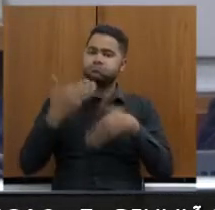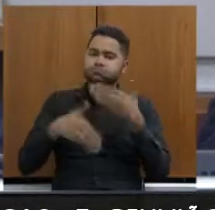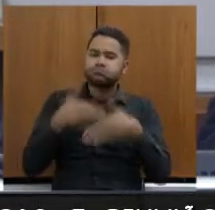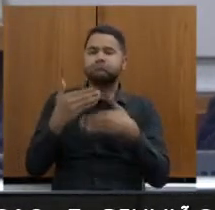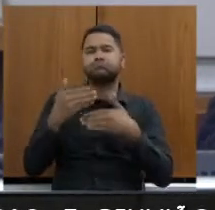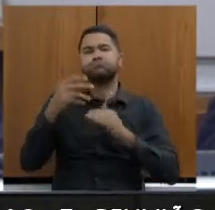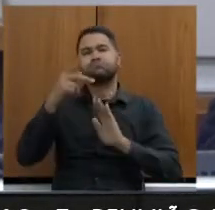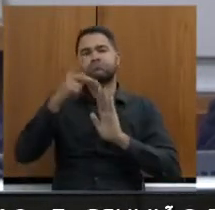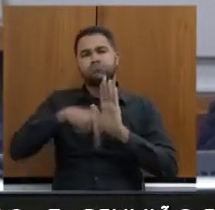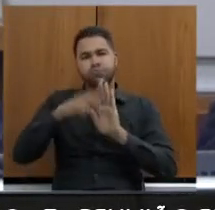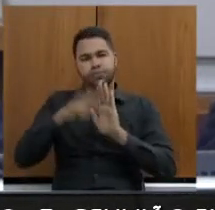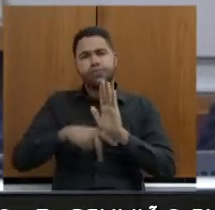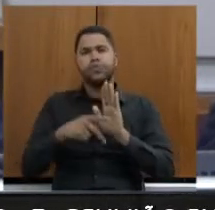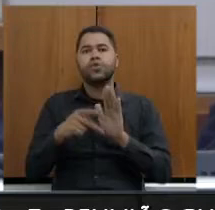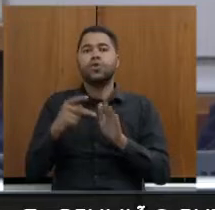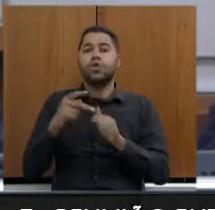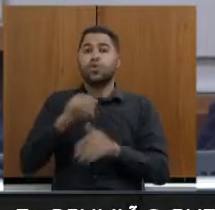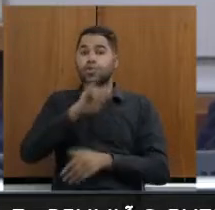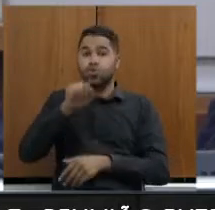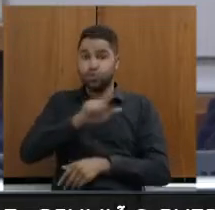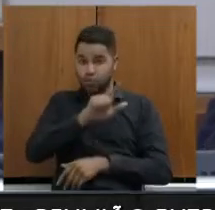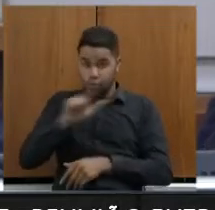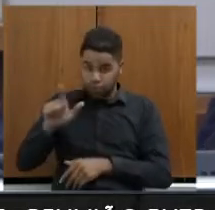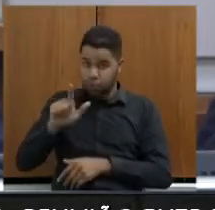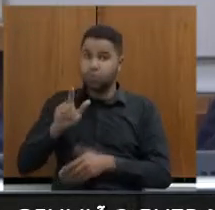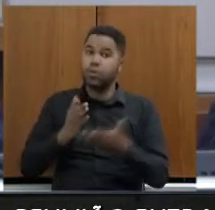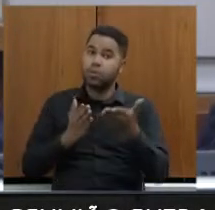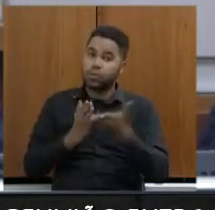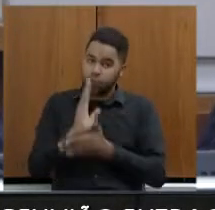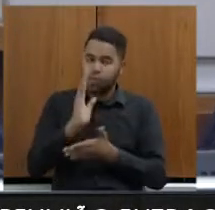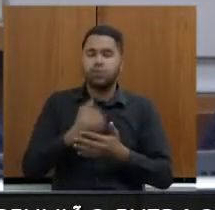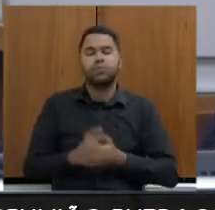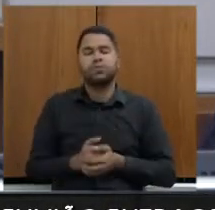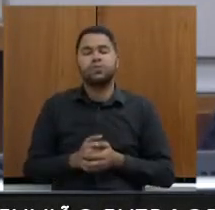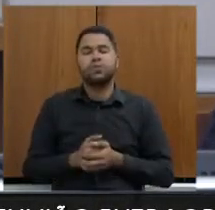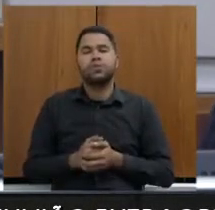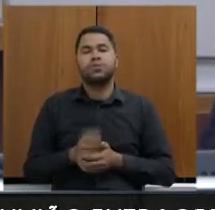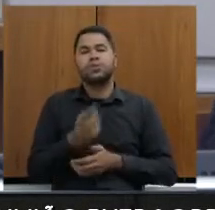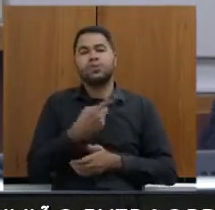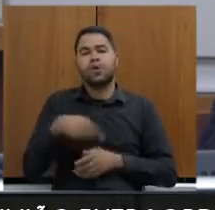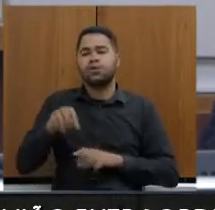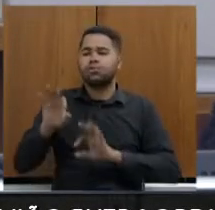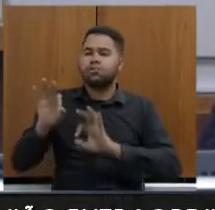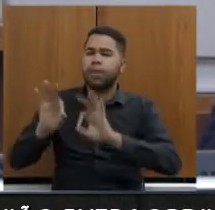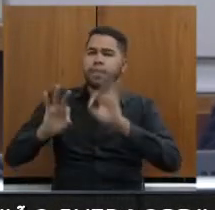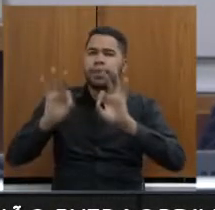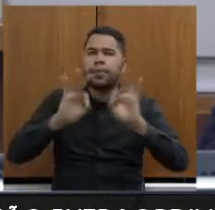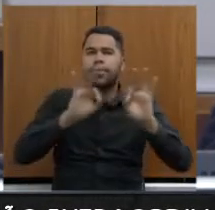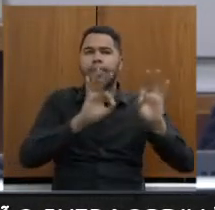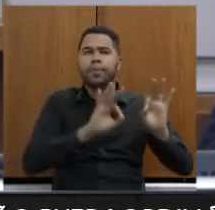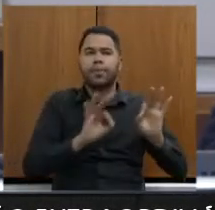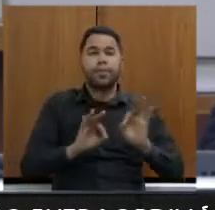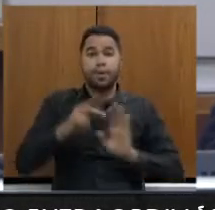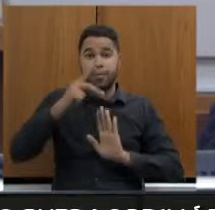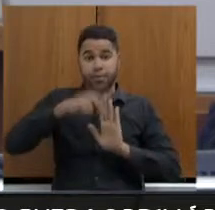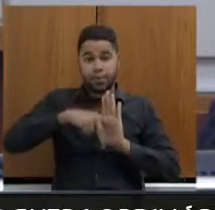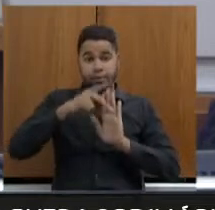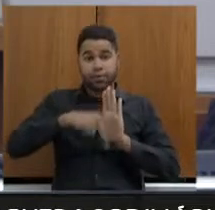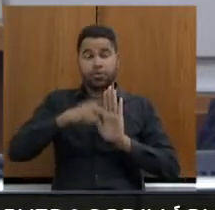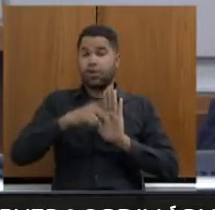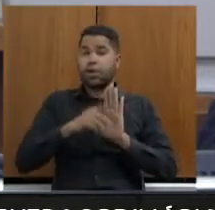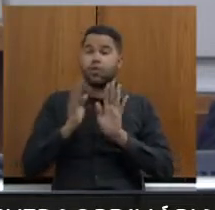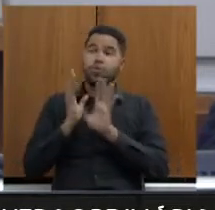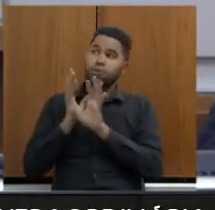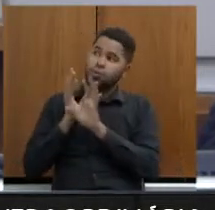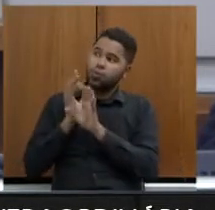julho, aprovou o projeto. E nós, então, montamos esse projeto que tem, ao todo,